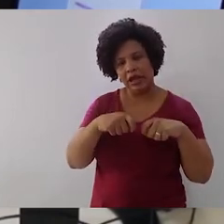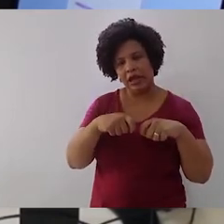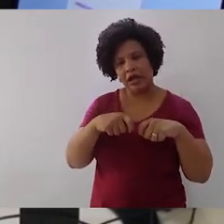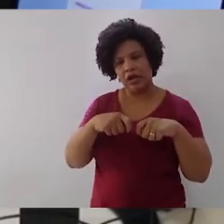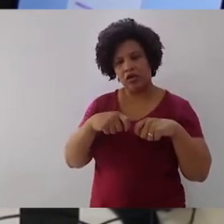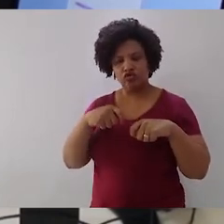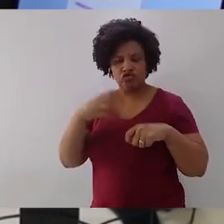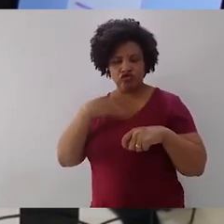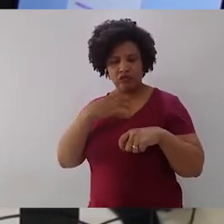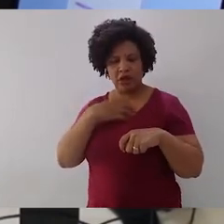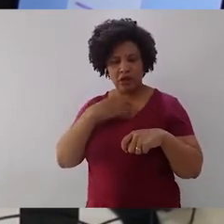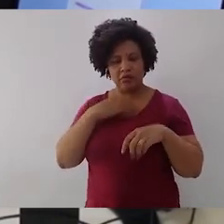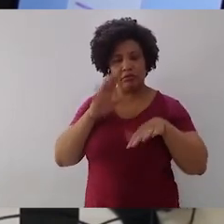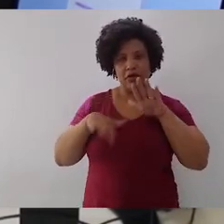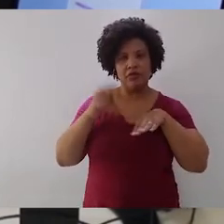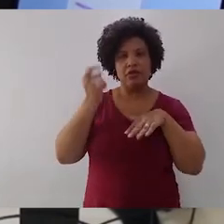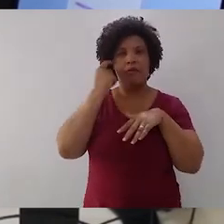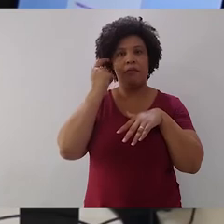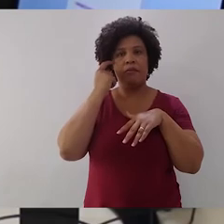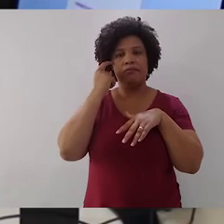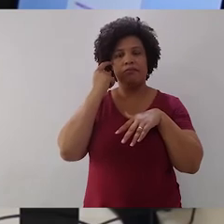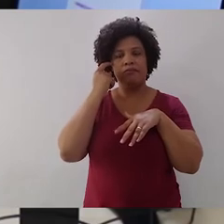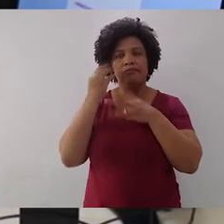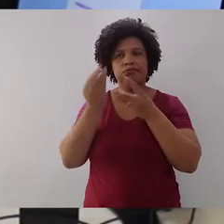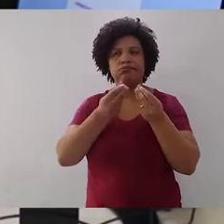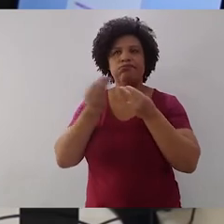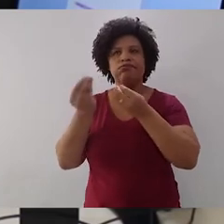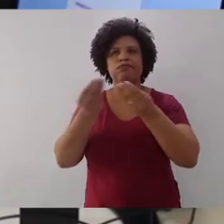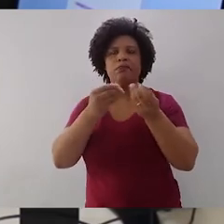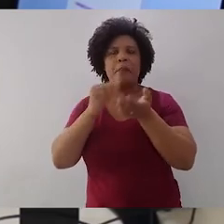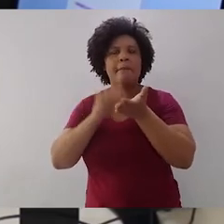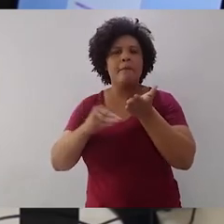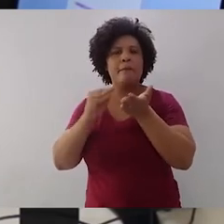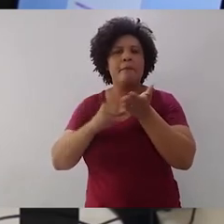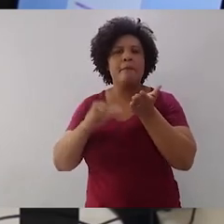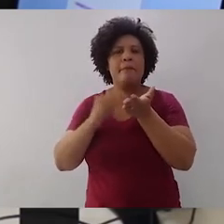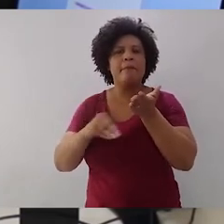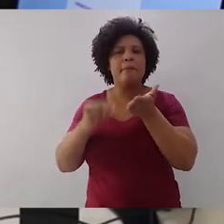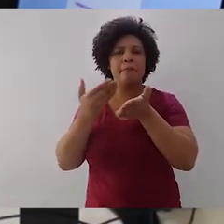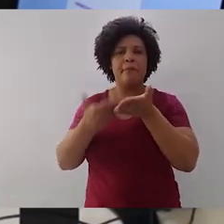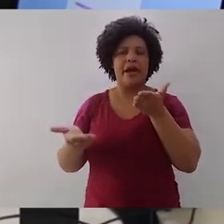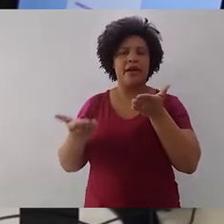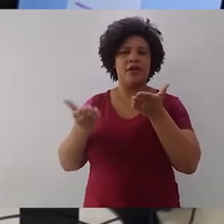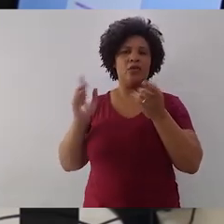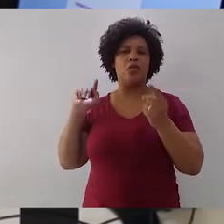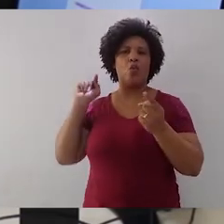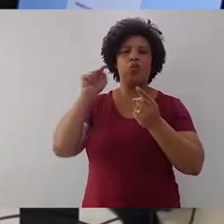talvez me faça perder algumas sutilezas na percepção daquele objeto que eu estou tentando